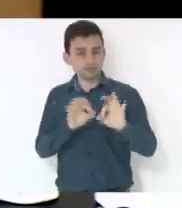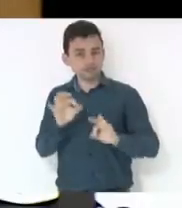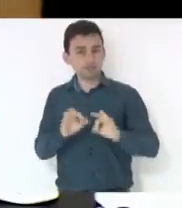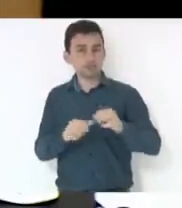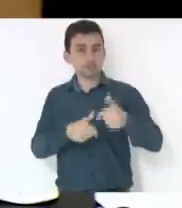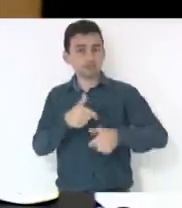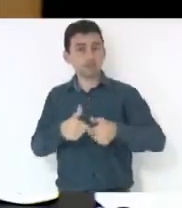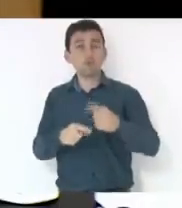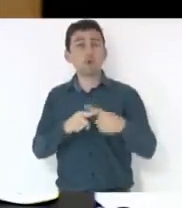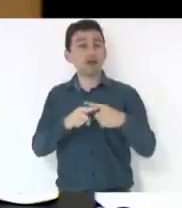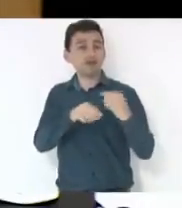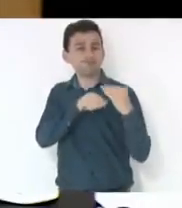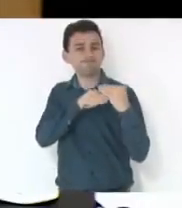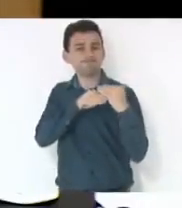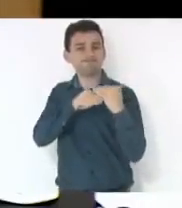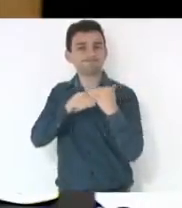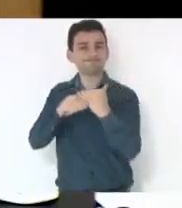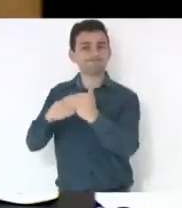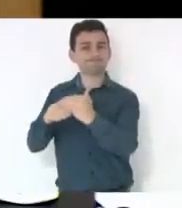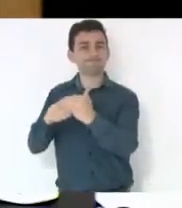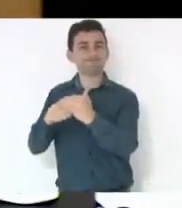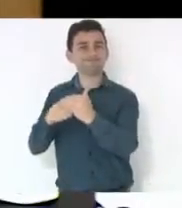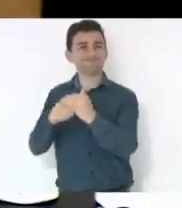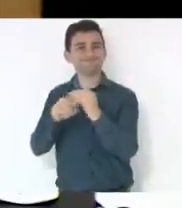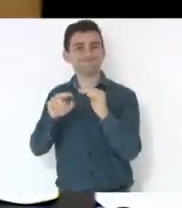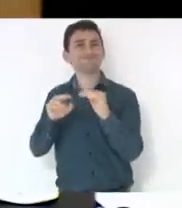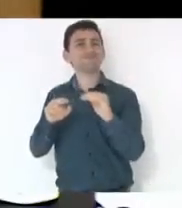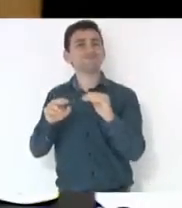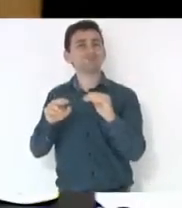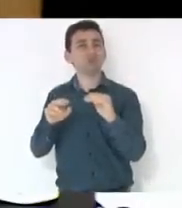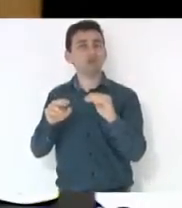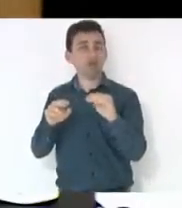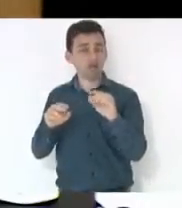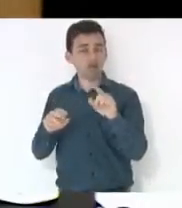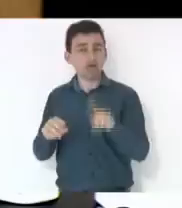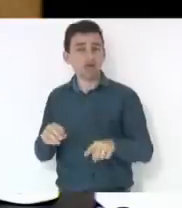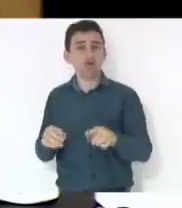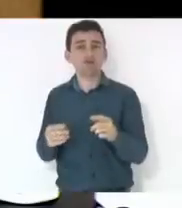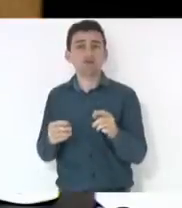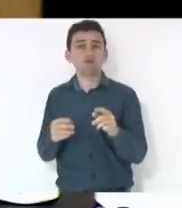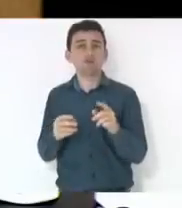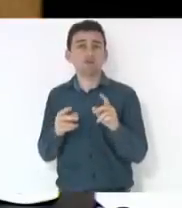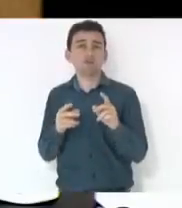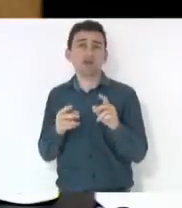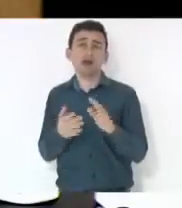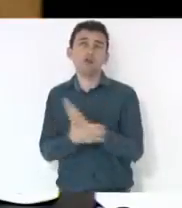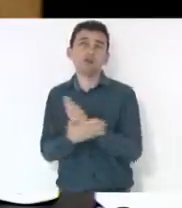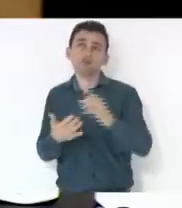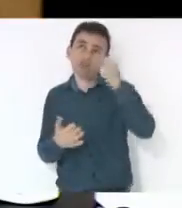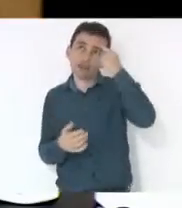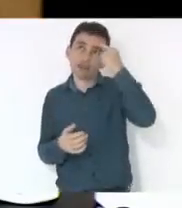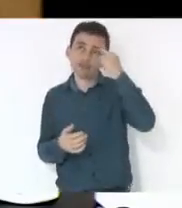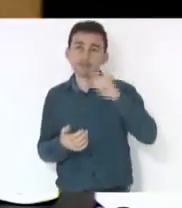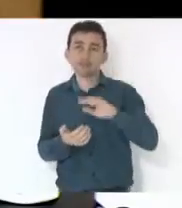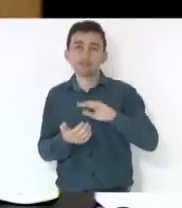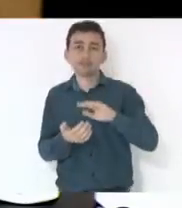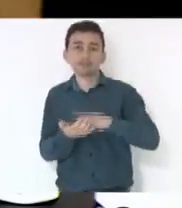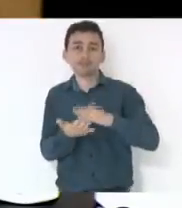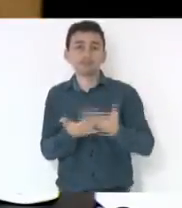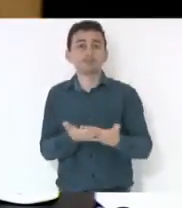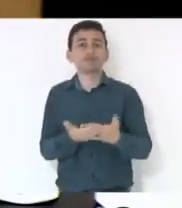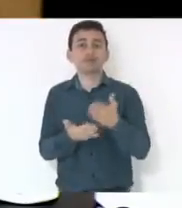padronizar essas questões que valem muitas vezes como está hoje da interpretação daquele que está lá, do técnico que está lá.